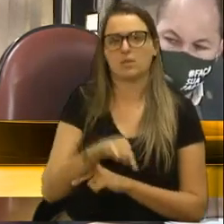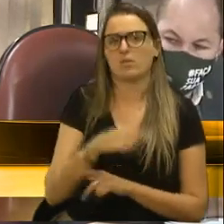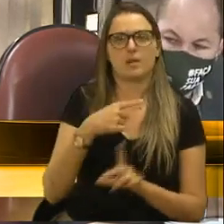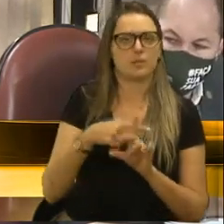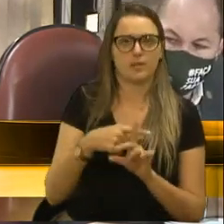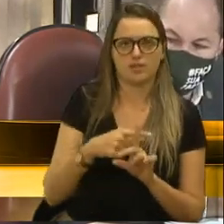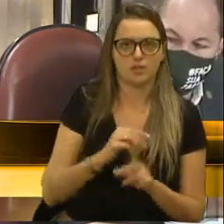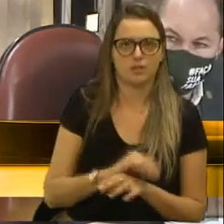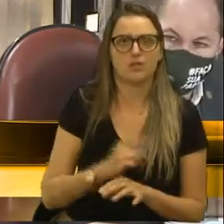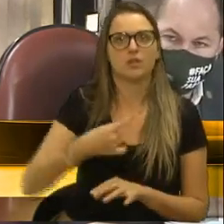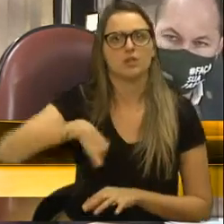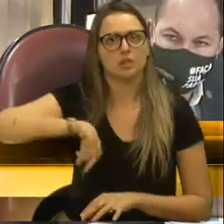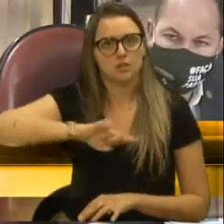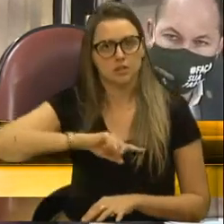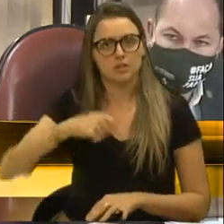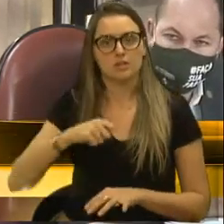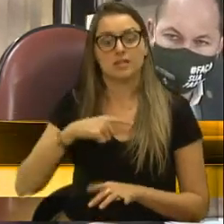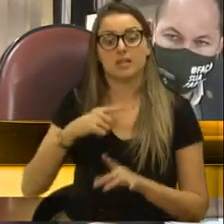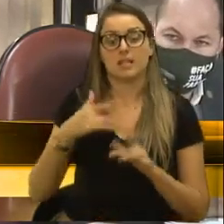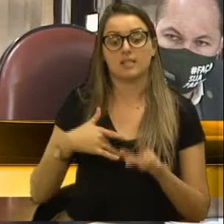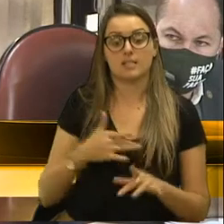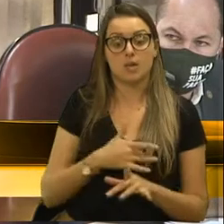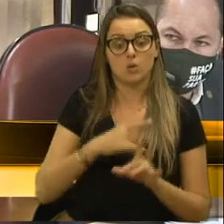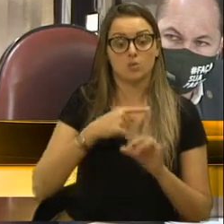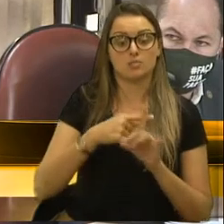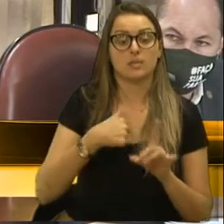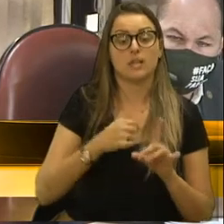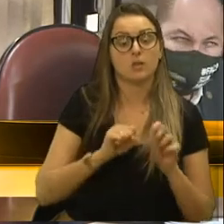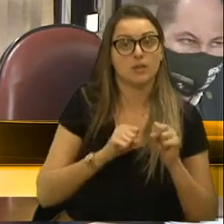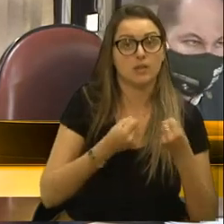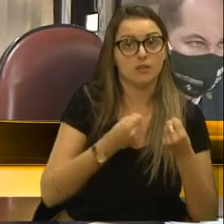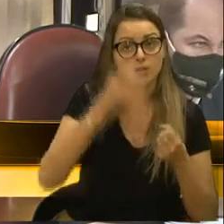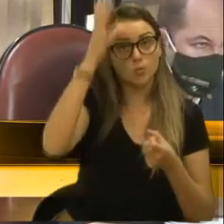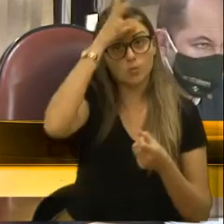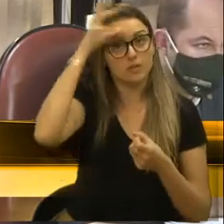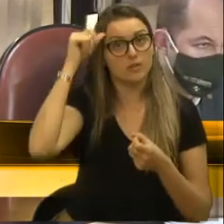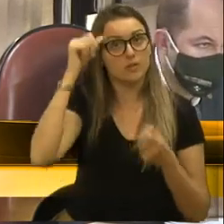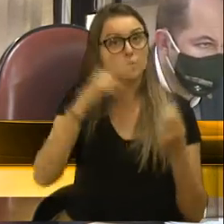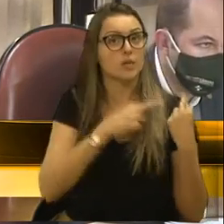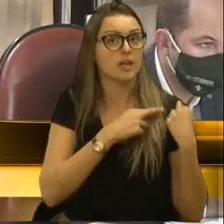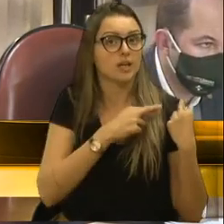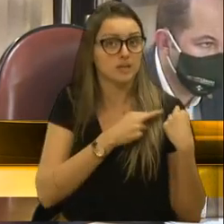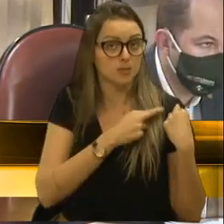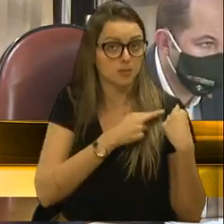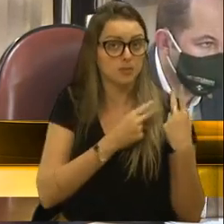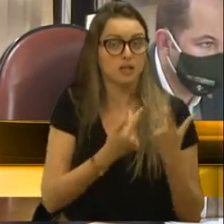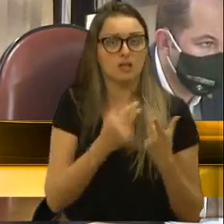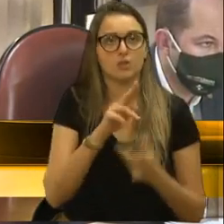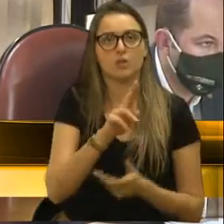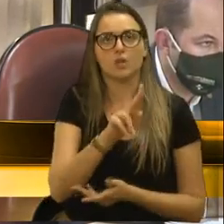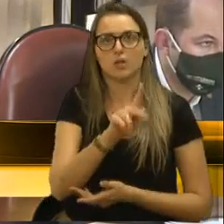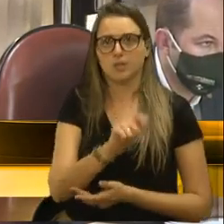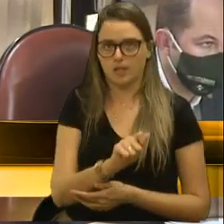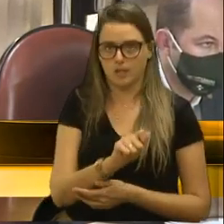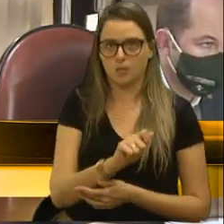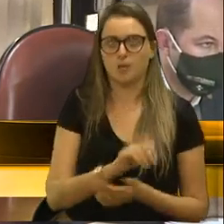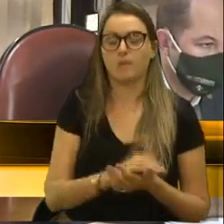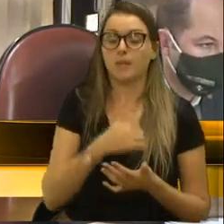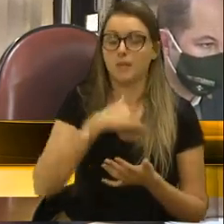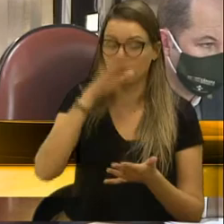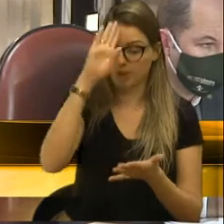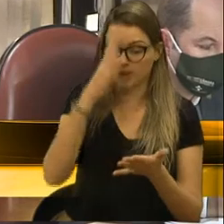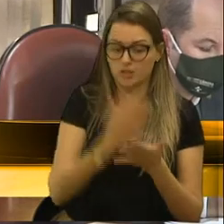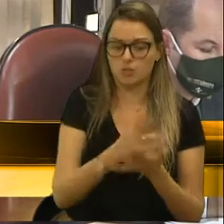precisa ter uma saúde de qualidade. defendo a municipalização. Sempre defendia a municipalização da UPA. Acredito que a UPA